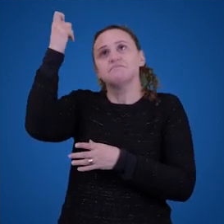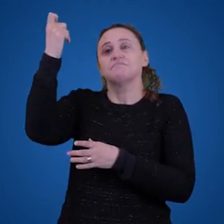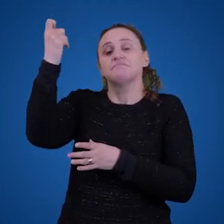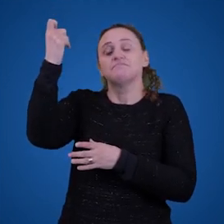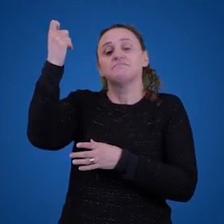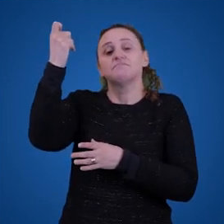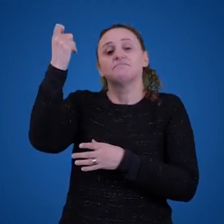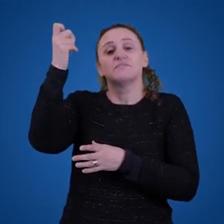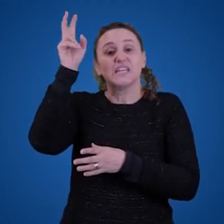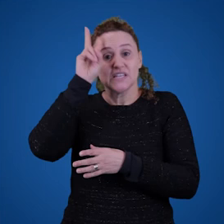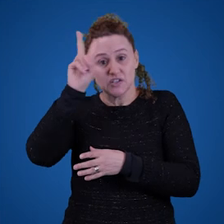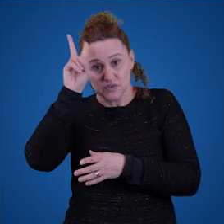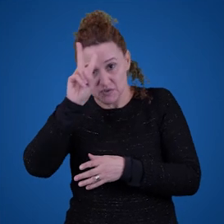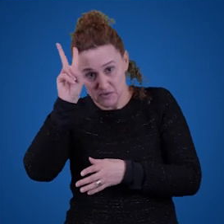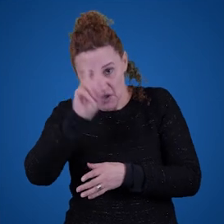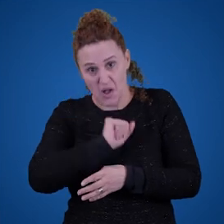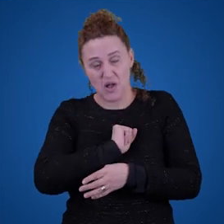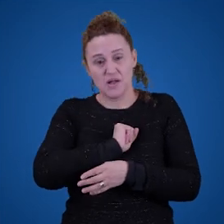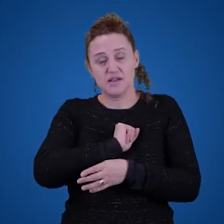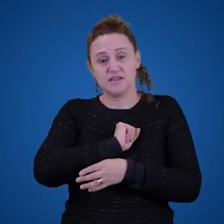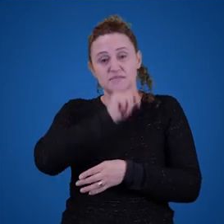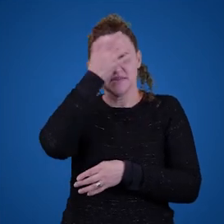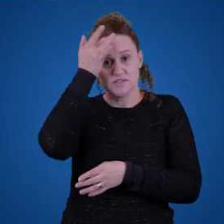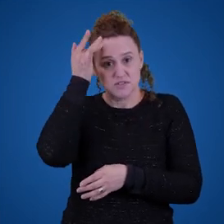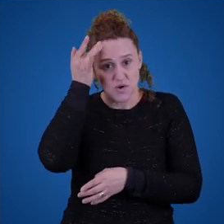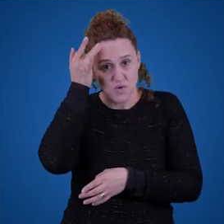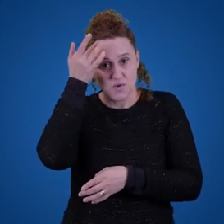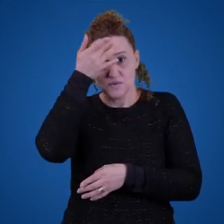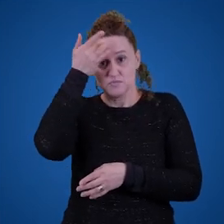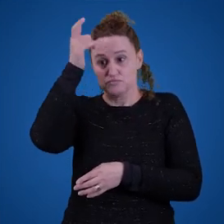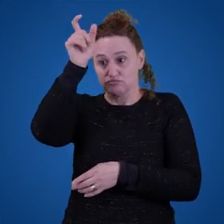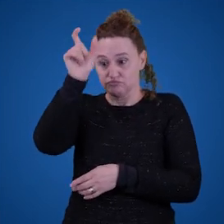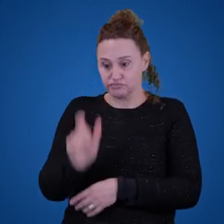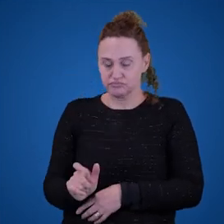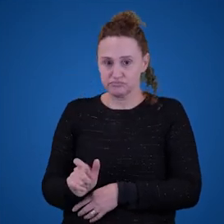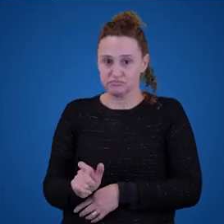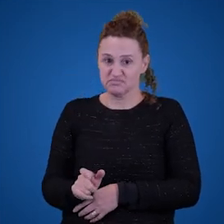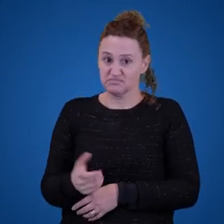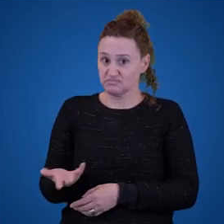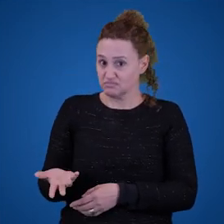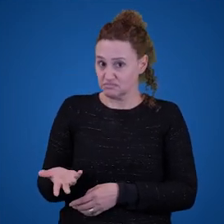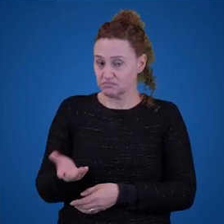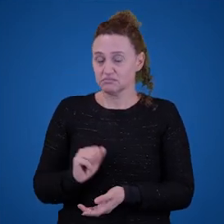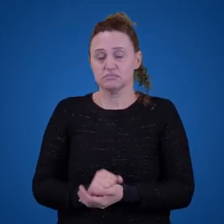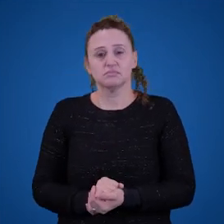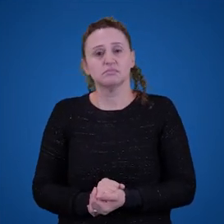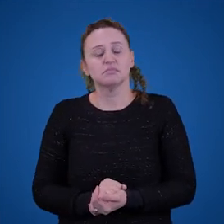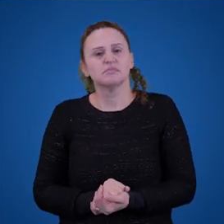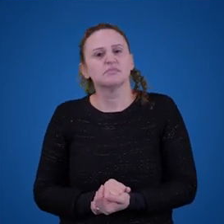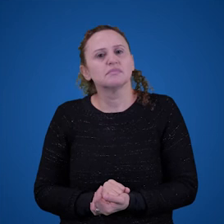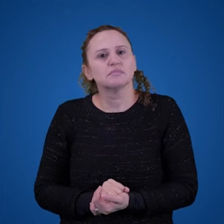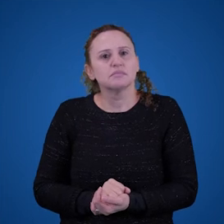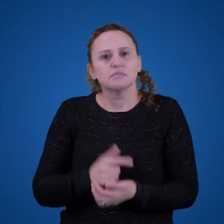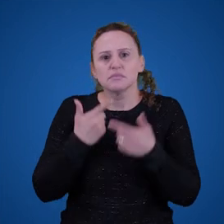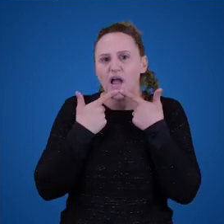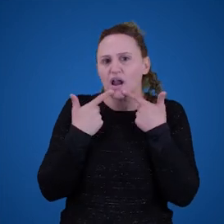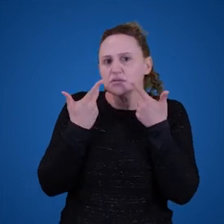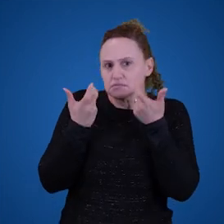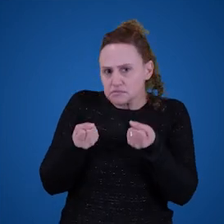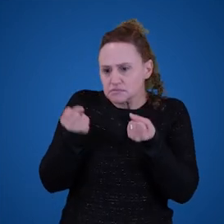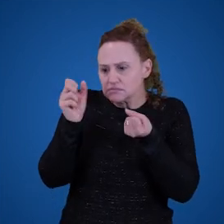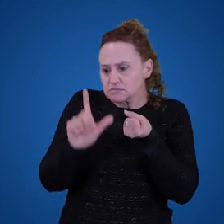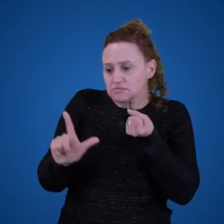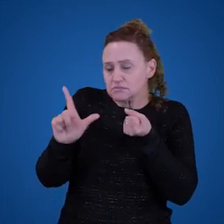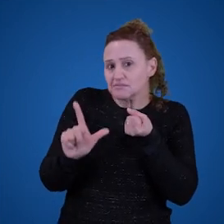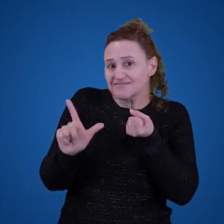sejam eles quais forem, os personagens não precisam ser necessariamente pessoas. Então, a linguagem literária, ela tem caráter quase totalmente